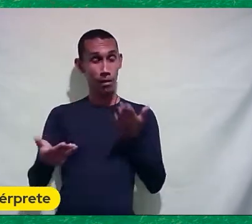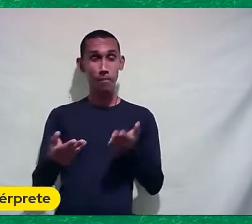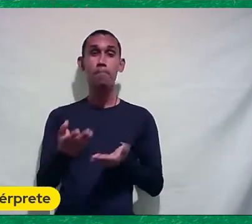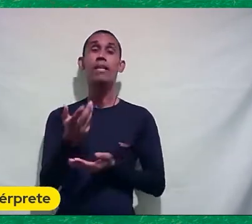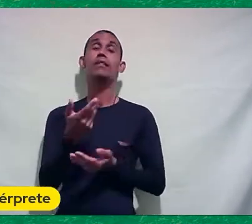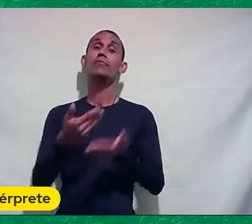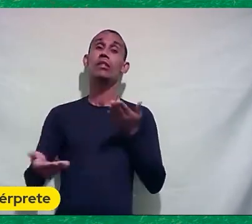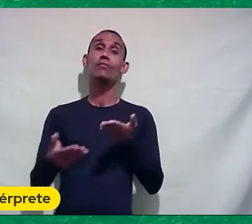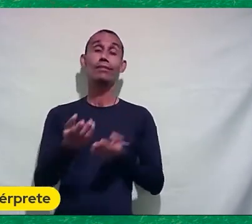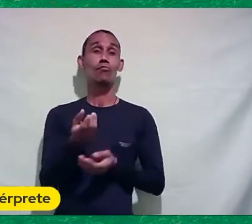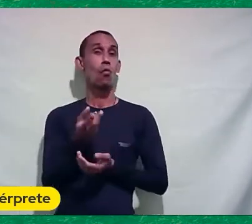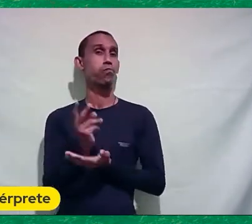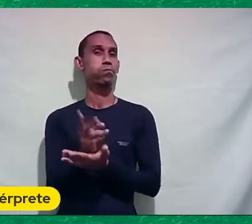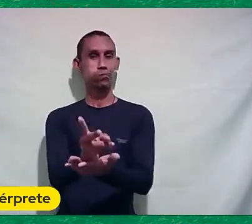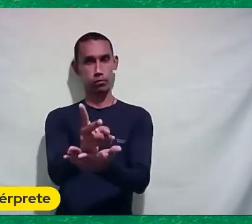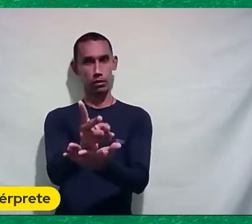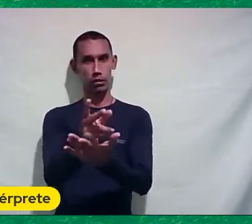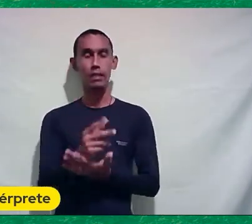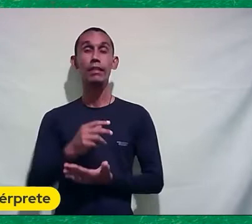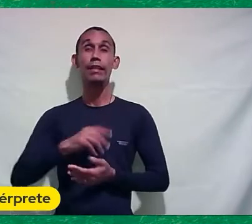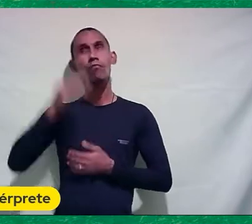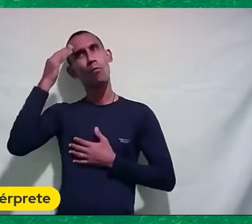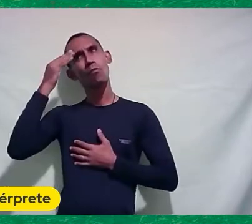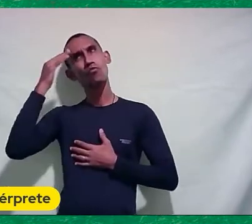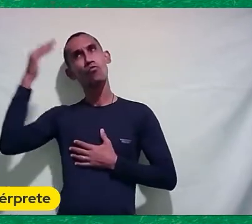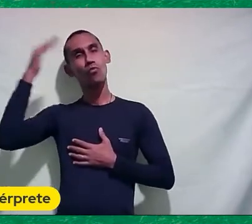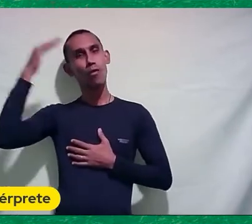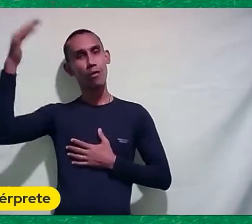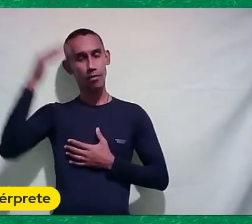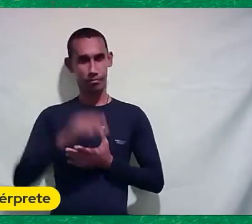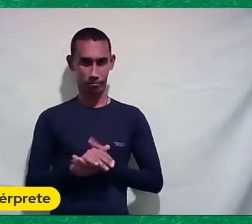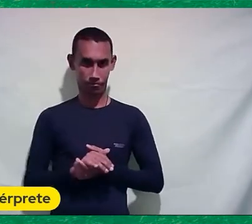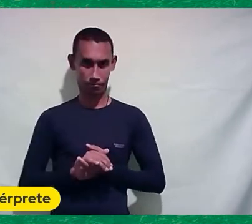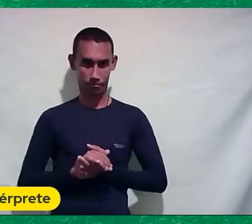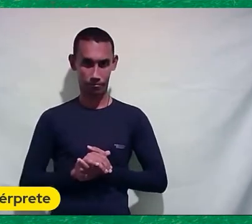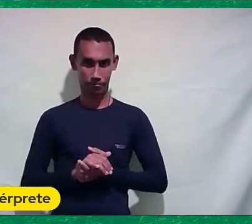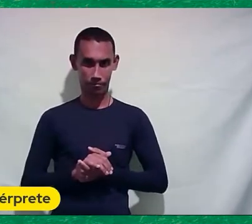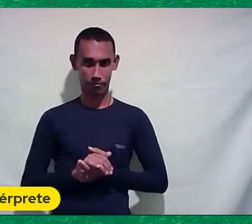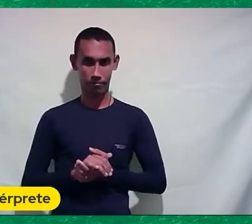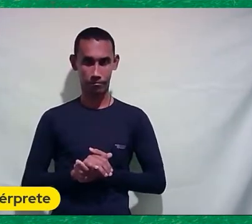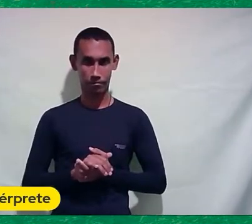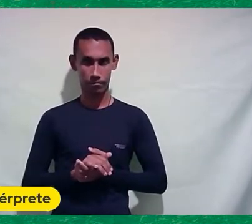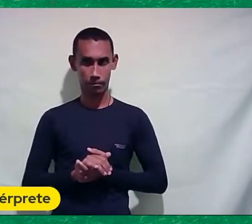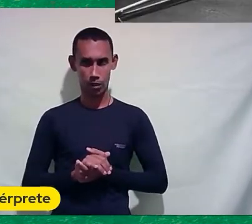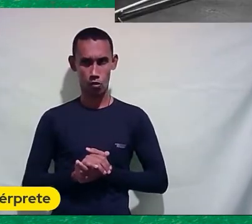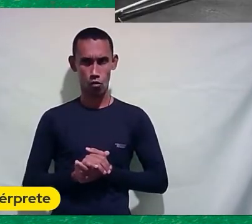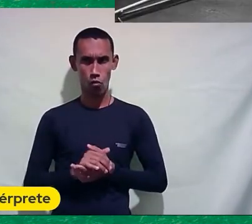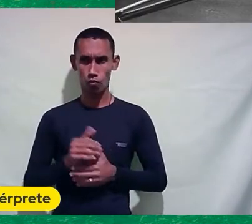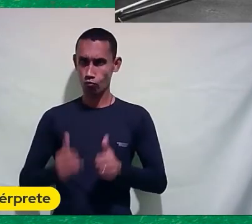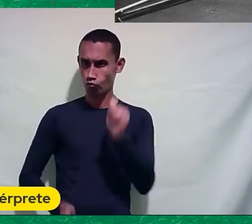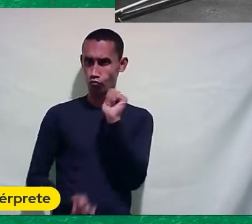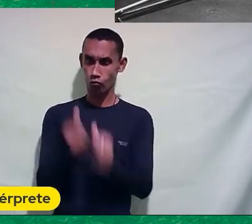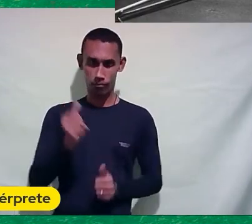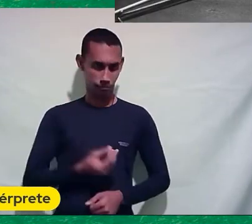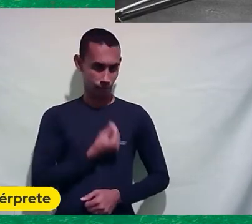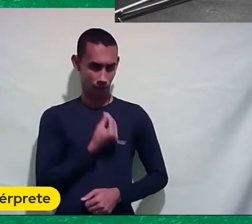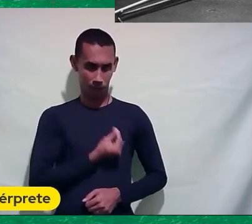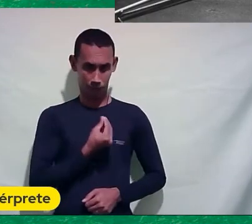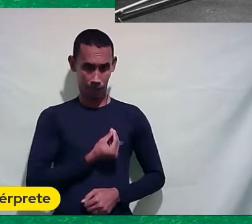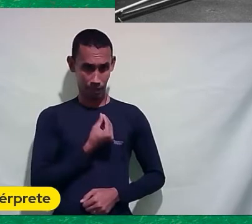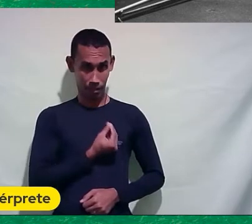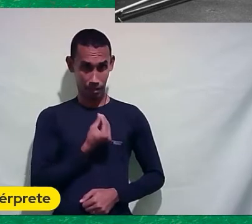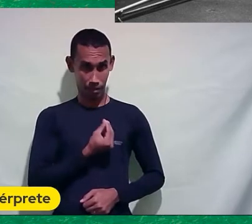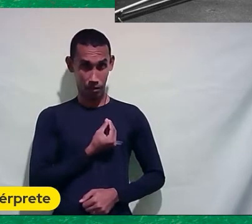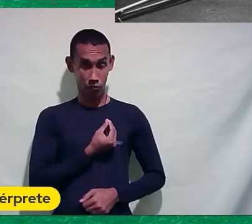dado Mas que não dão certo Que têm sonhos Isso É O jogo da vida Que é o